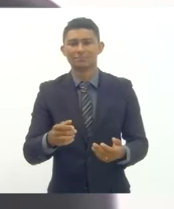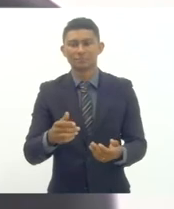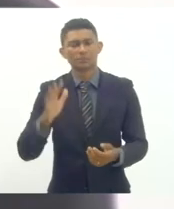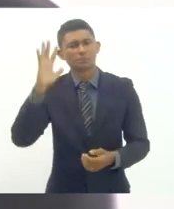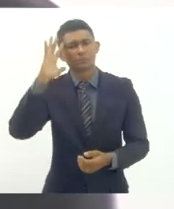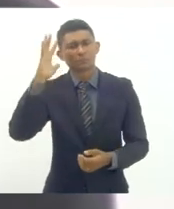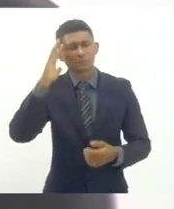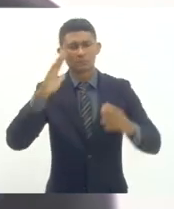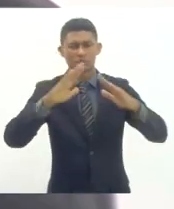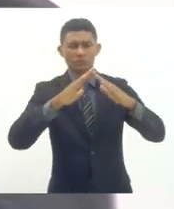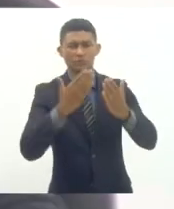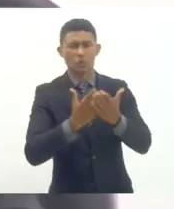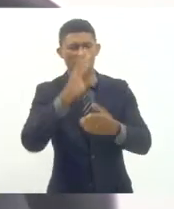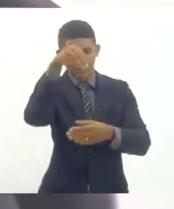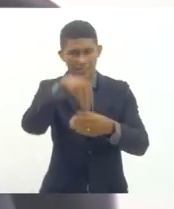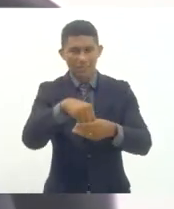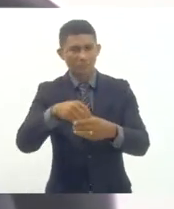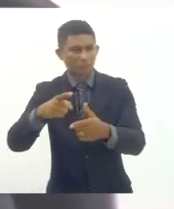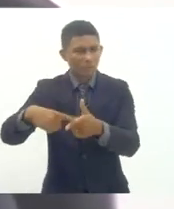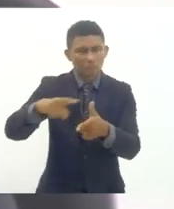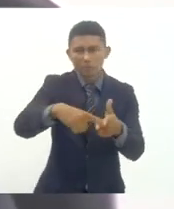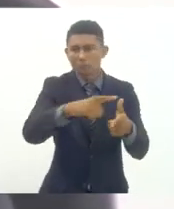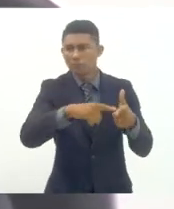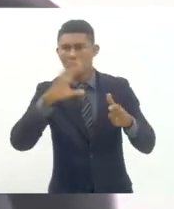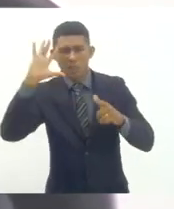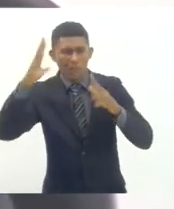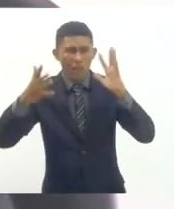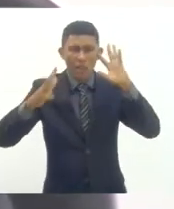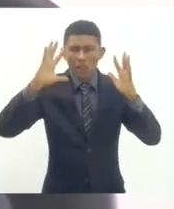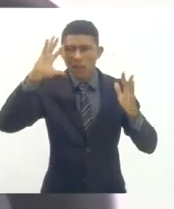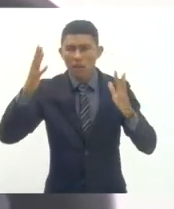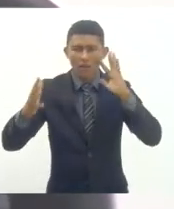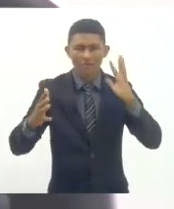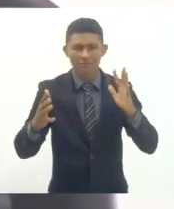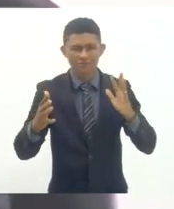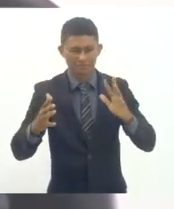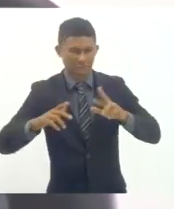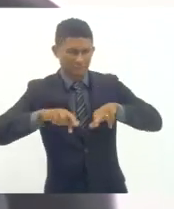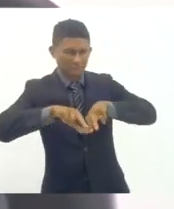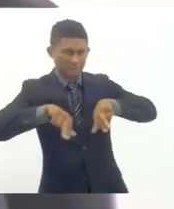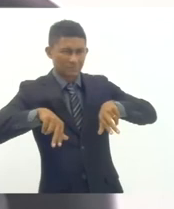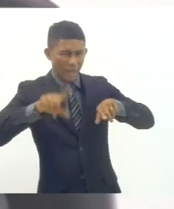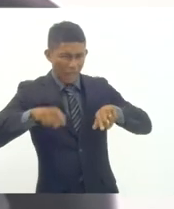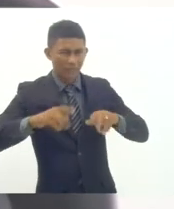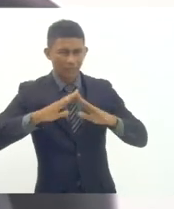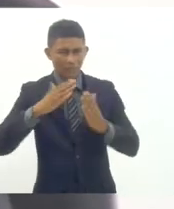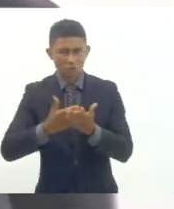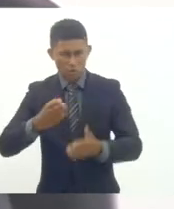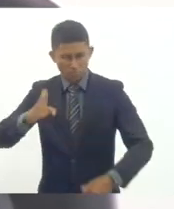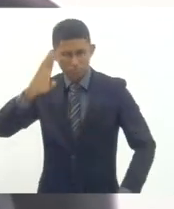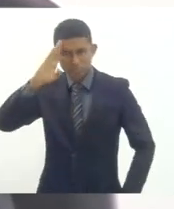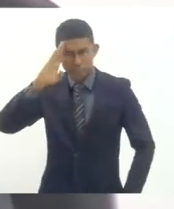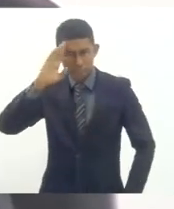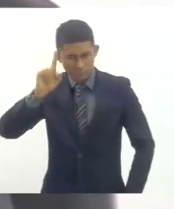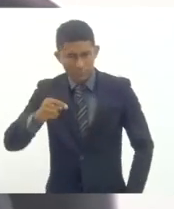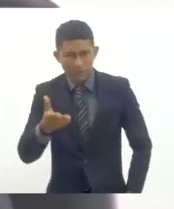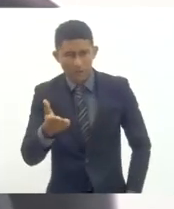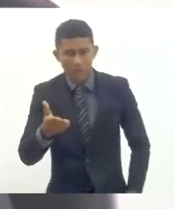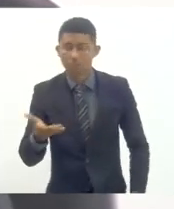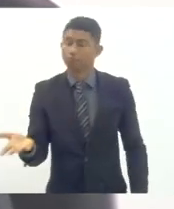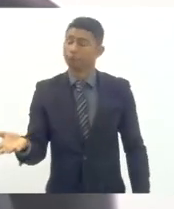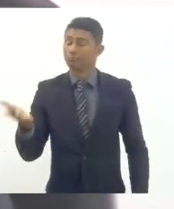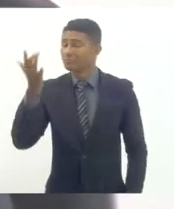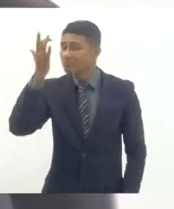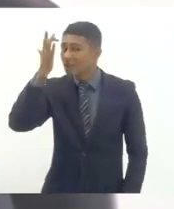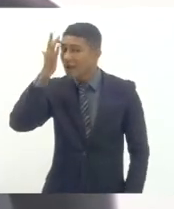escolares e da evasão escolar são as escolas militares acho que